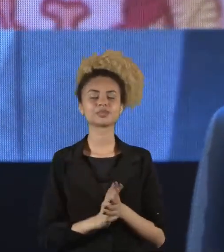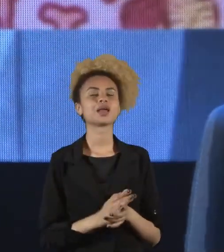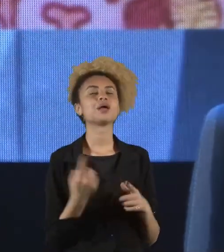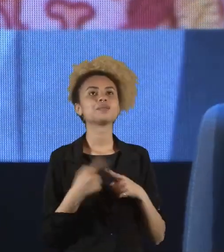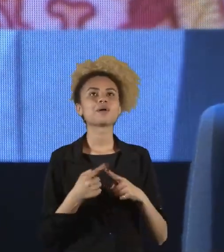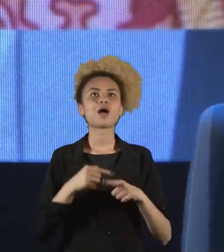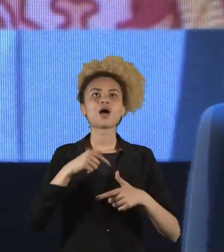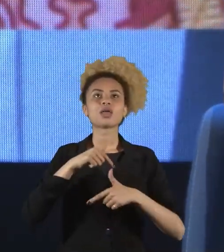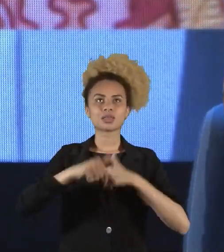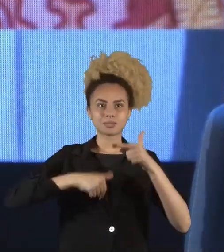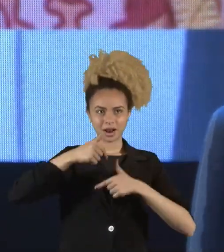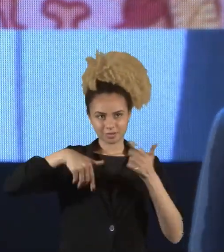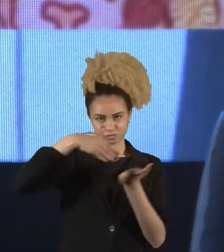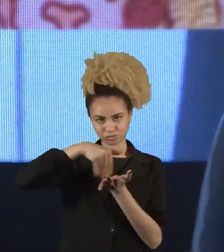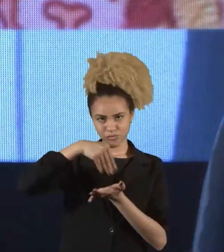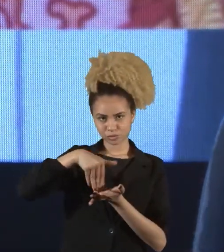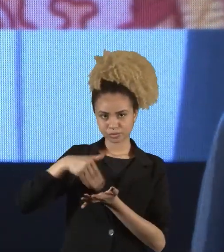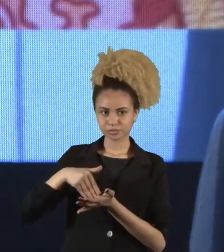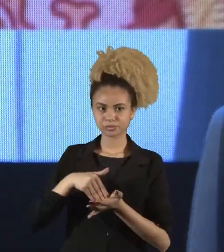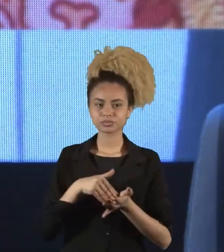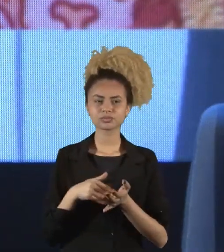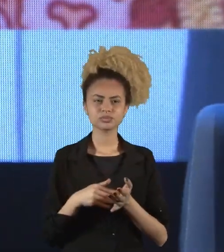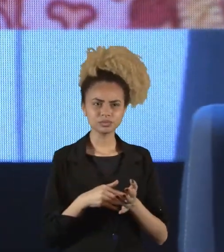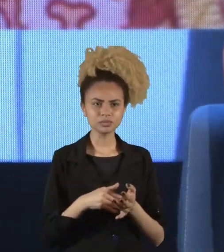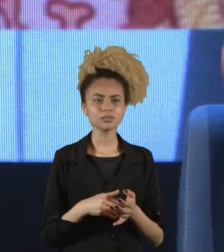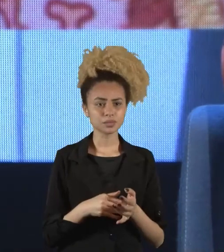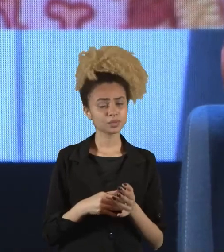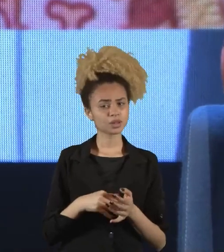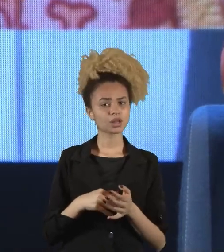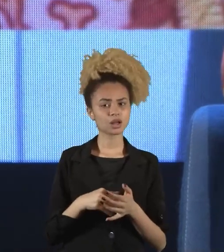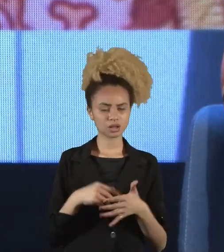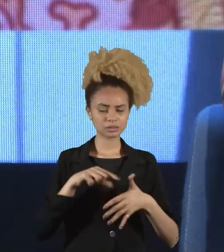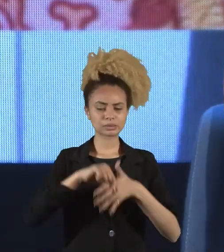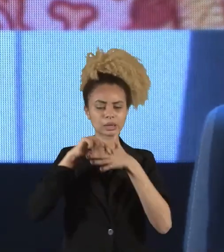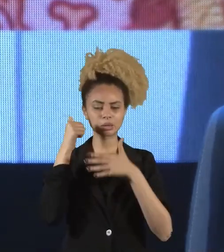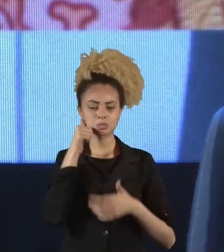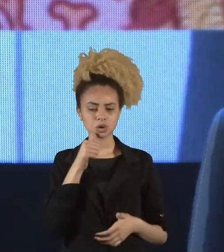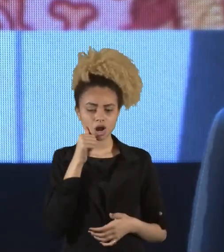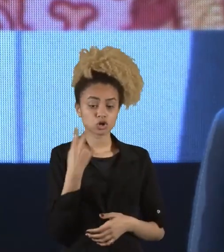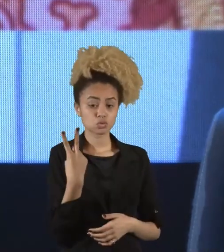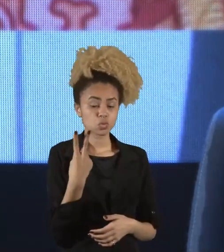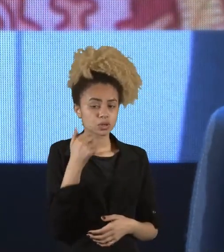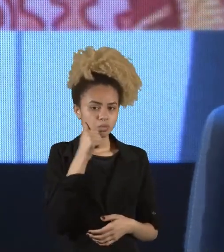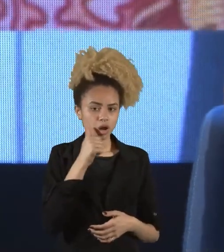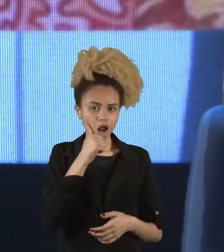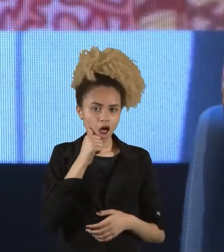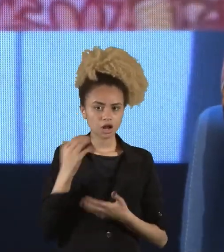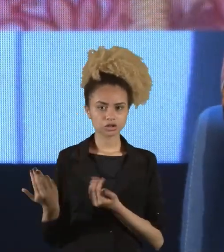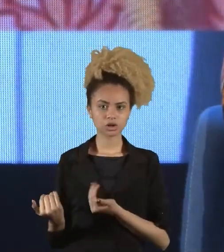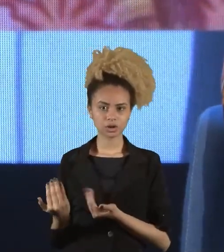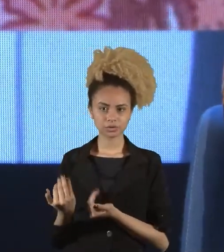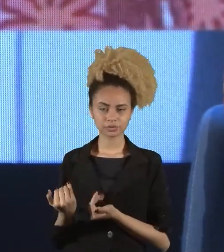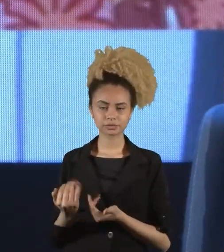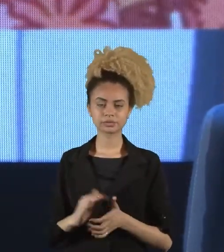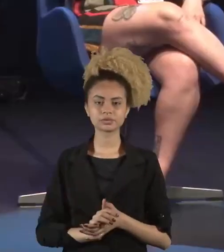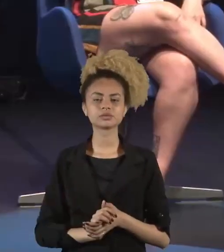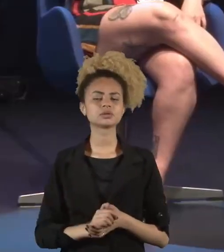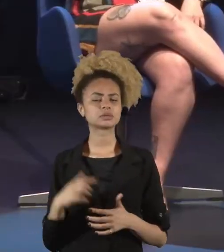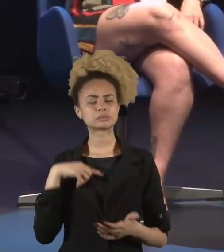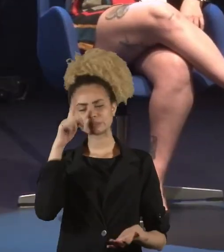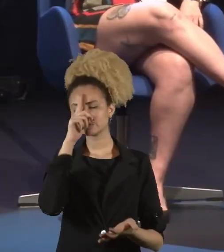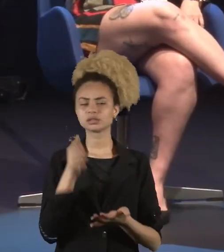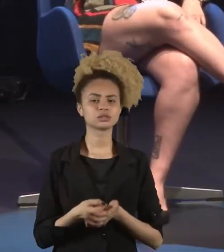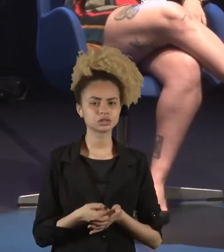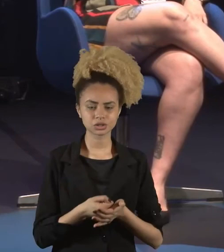trabalhava num escritório liderado por mulheres, duas mulheres jovens, e decidi